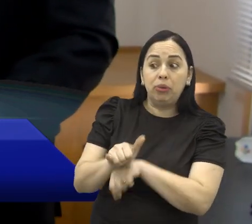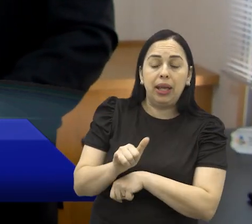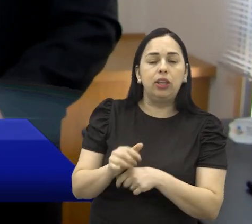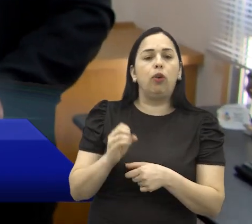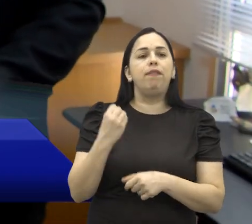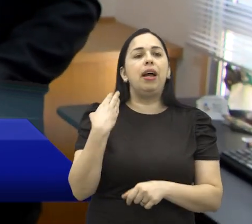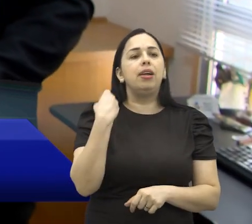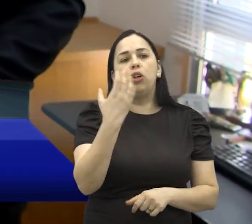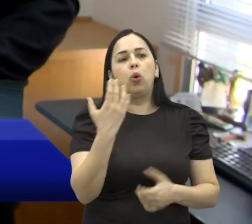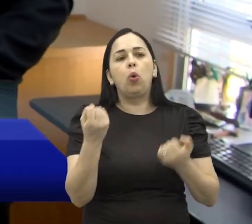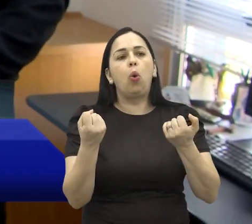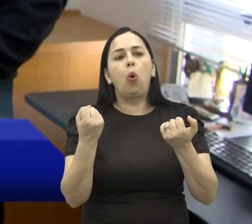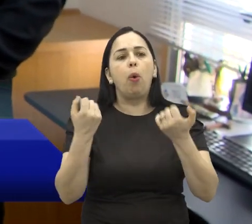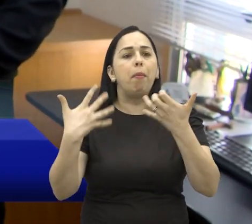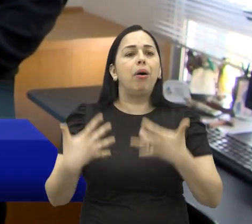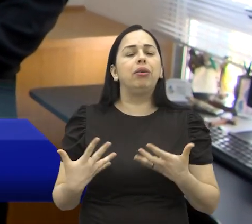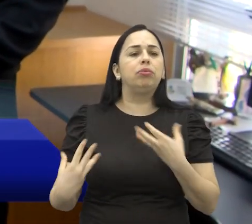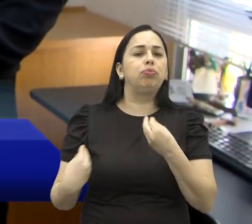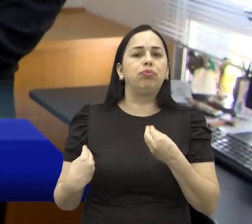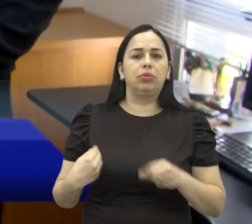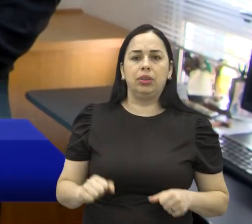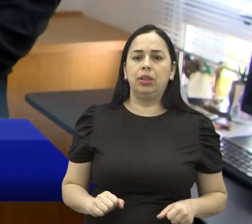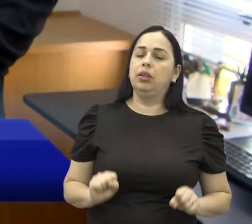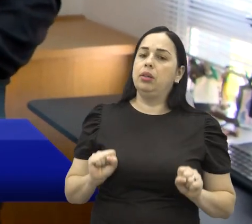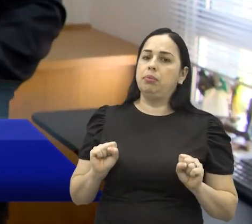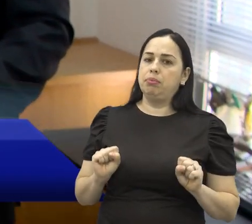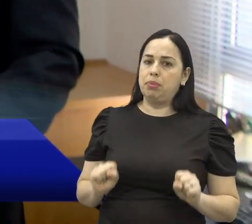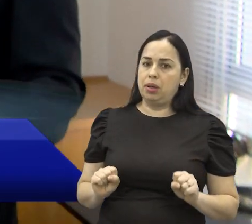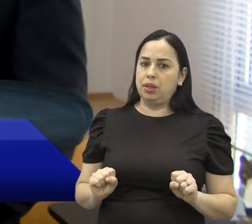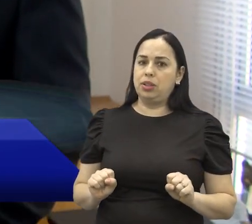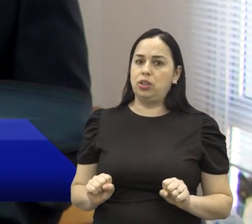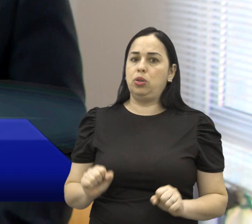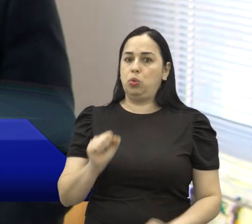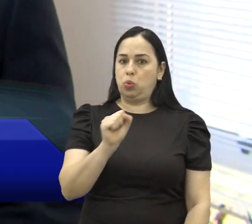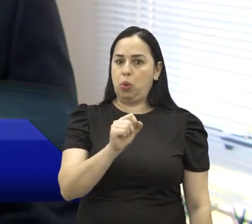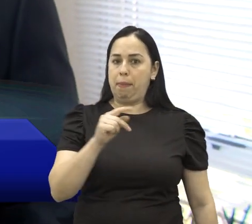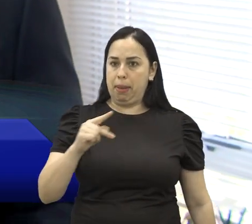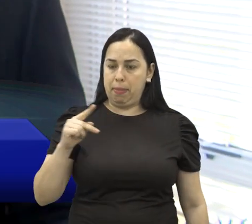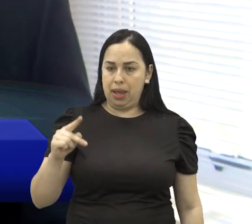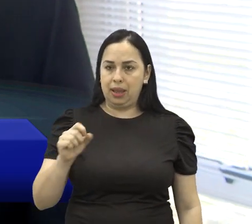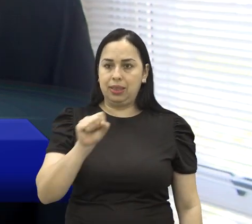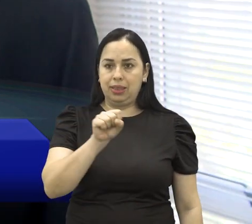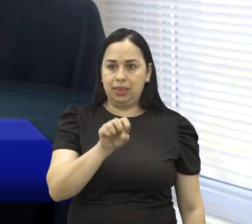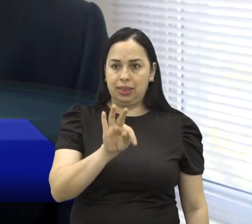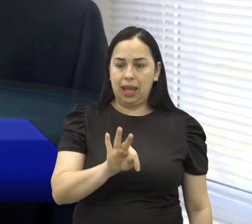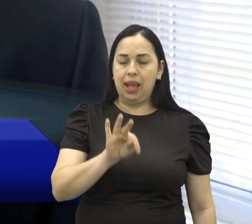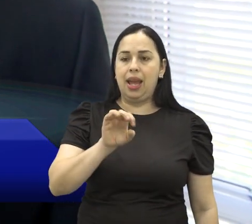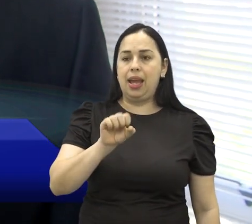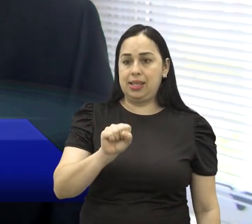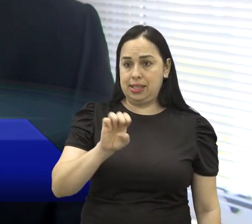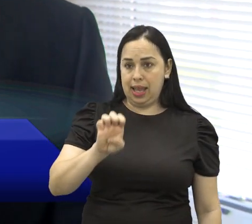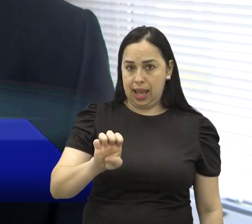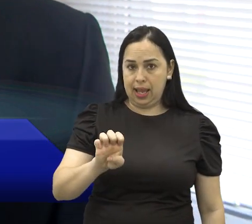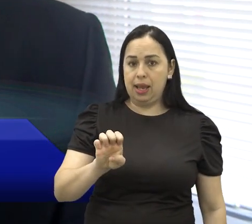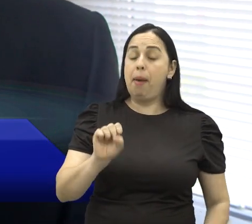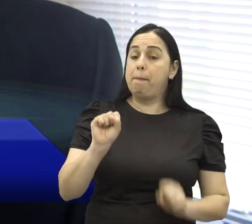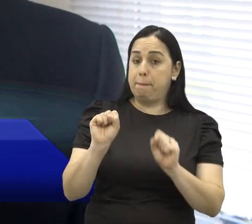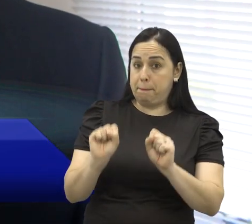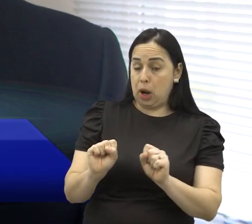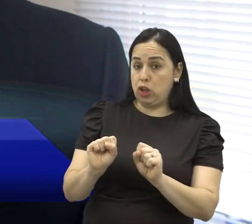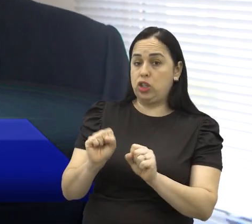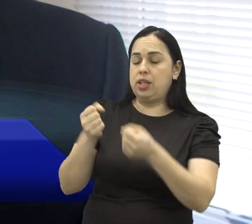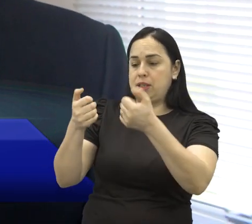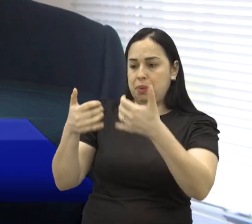comparecer, estou viajando, como justificar essa ausência? Ele pode justificar pelo próprio aplicativo do TSE, o e-título,